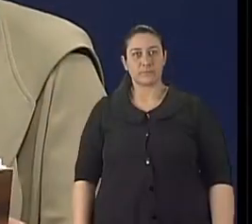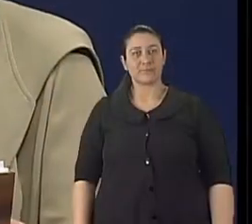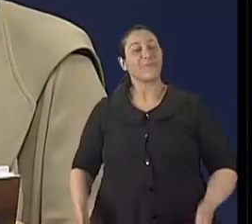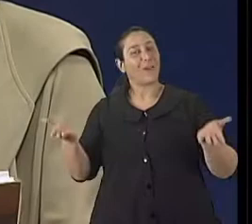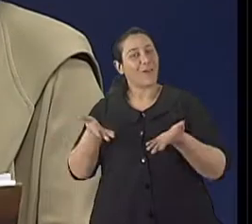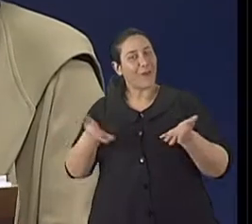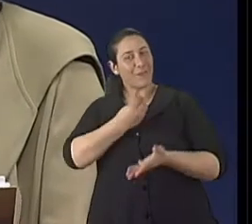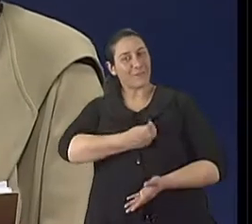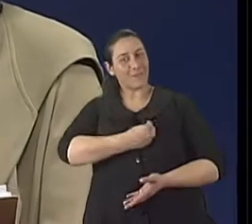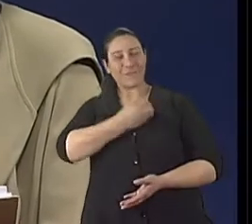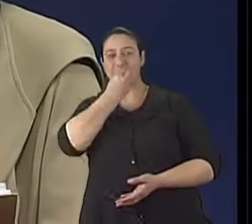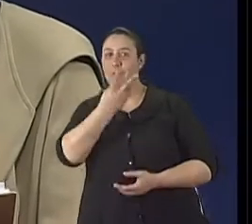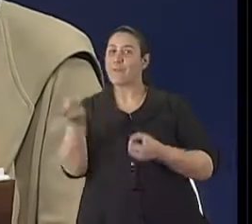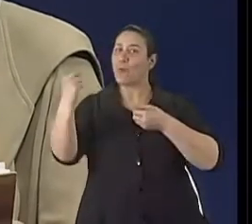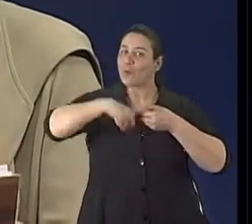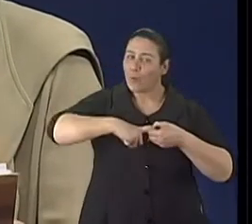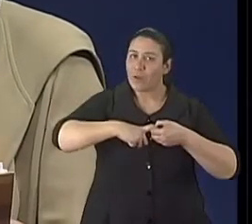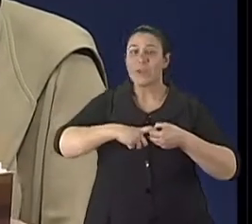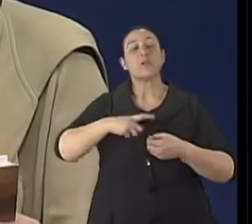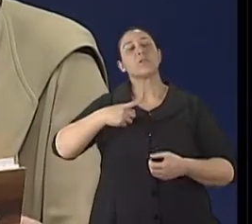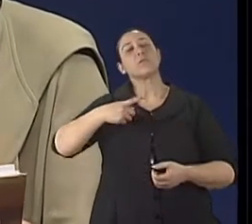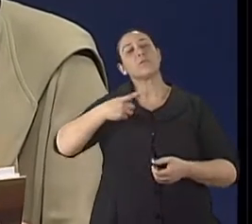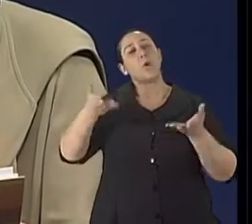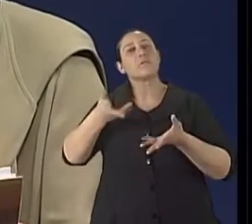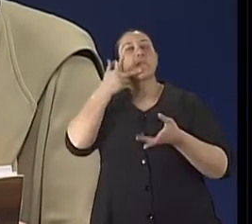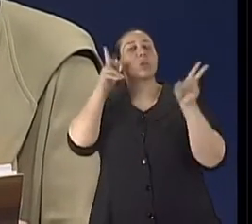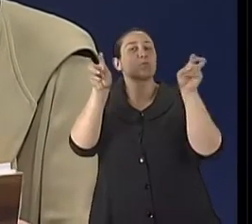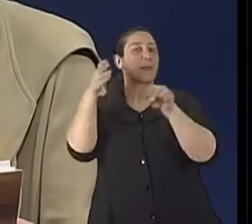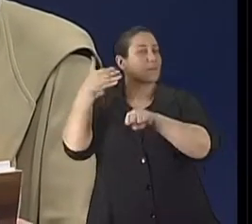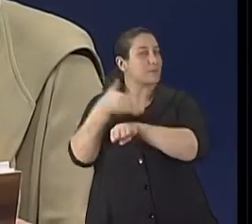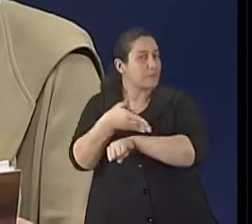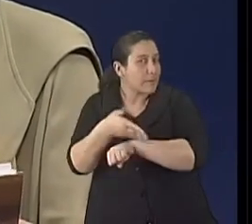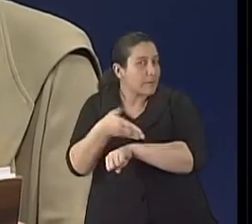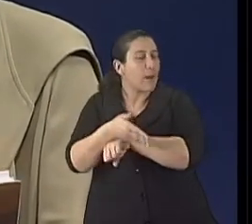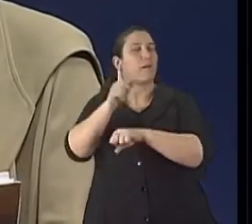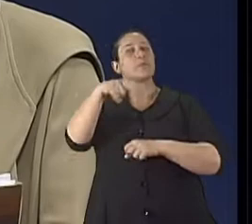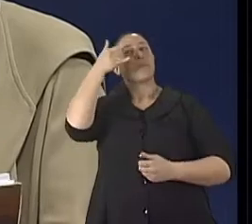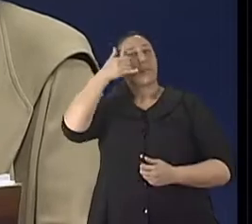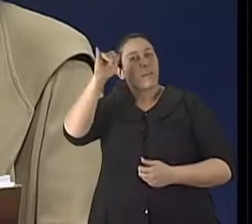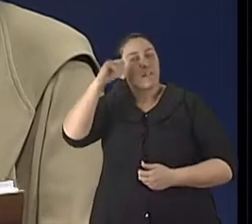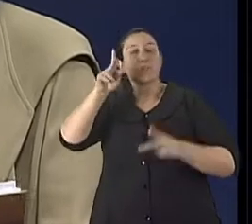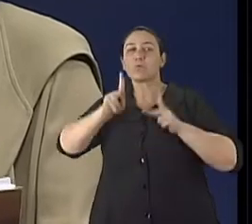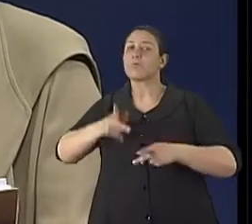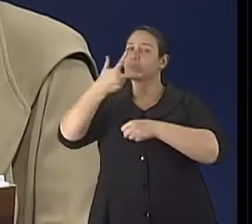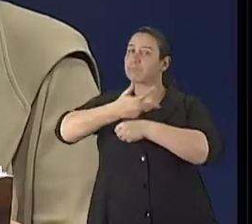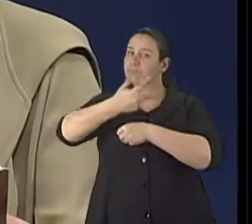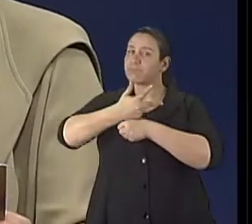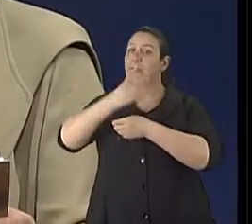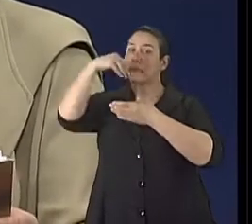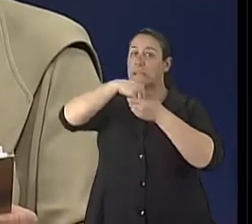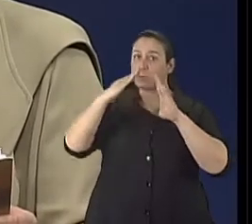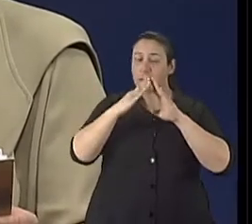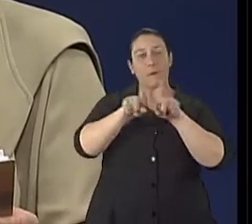O nosso Viva Bem está de volta hoje. A gente está falando de acessibilidade, de prevenção para o idoso dentro e fora de casa.